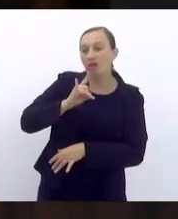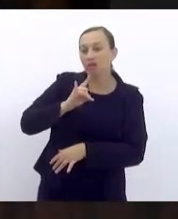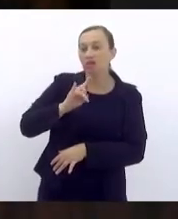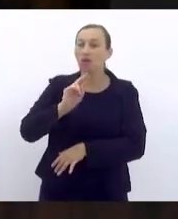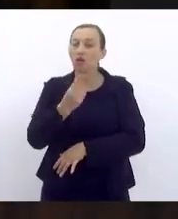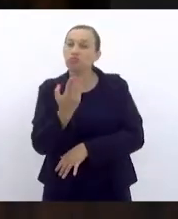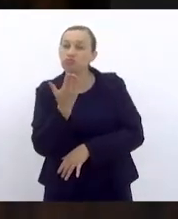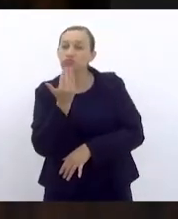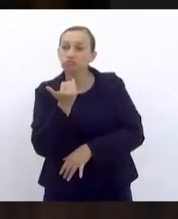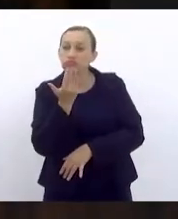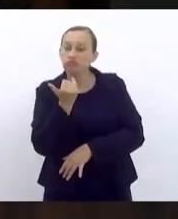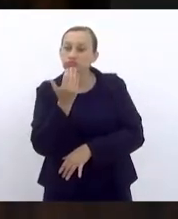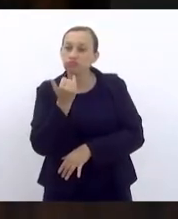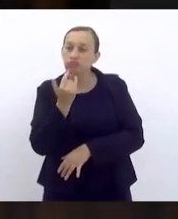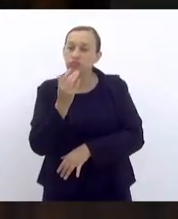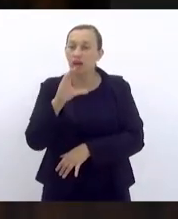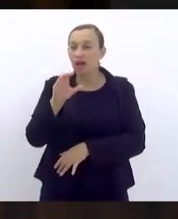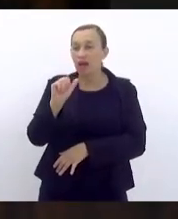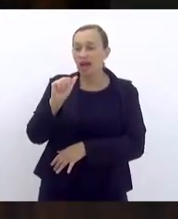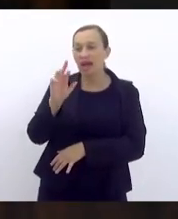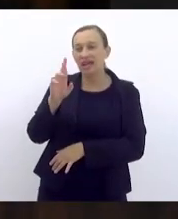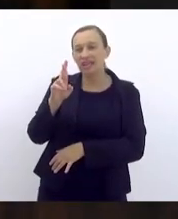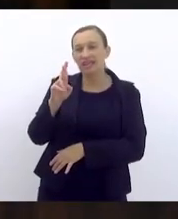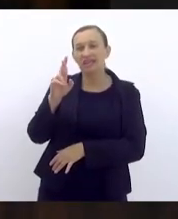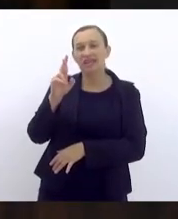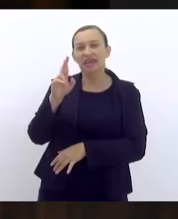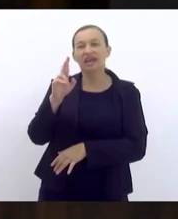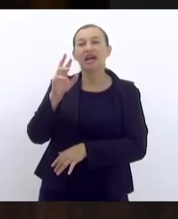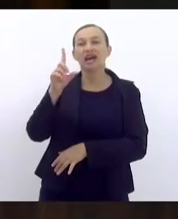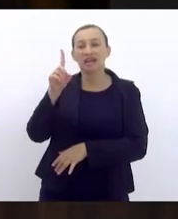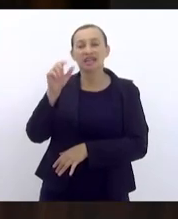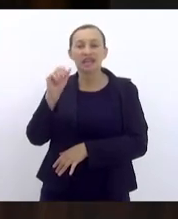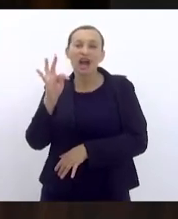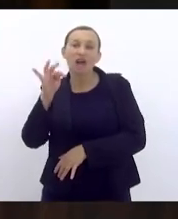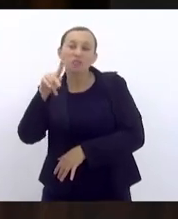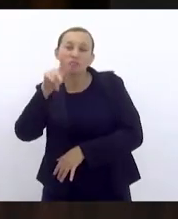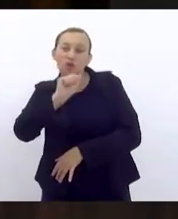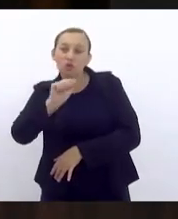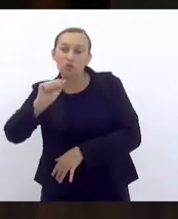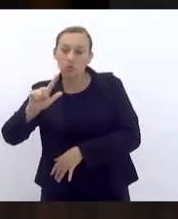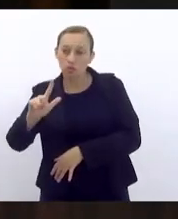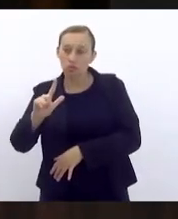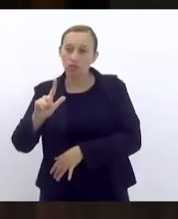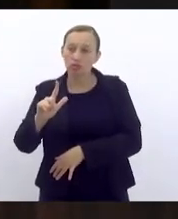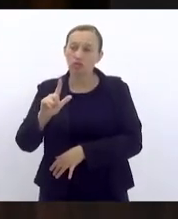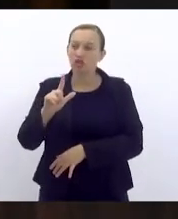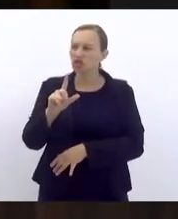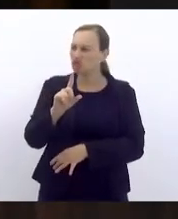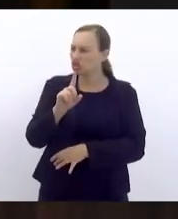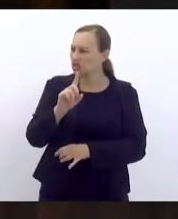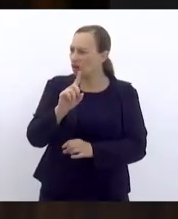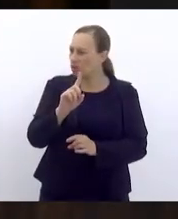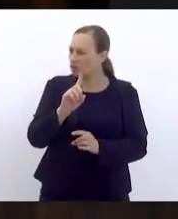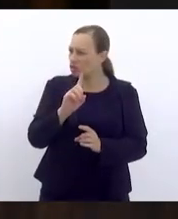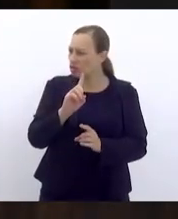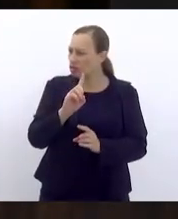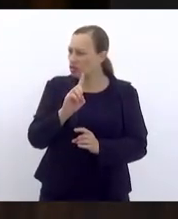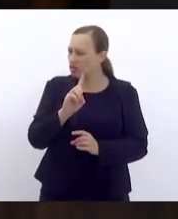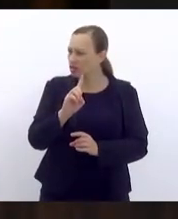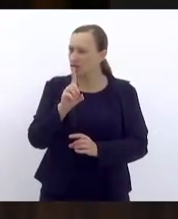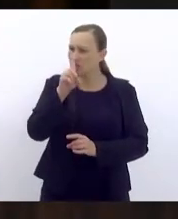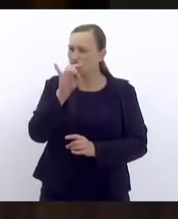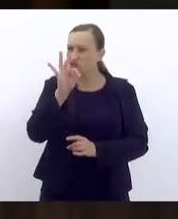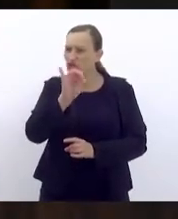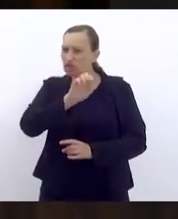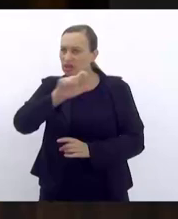ou lanches de cardápio ou menina exclusivamente digital no âmbito do estado do Rio de Janeiro e das outras